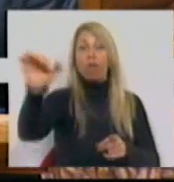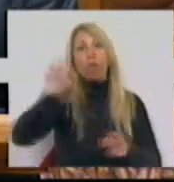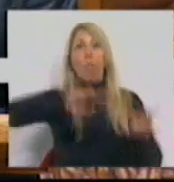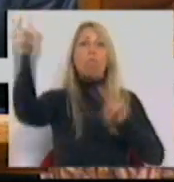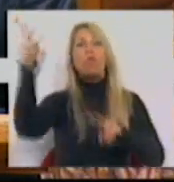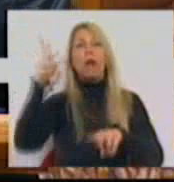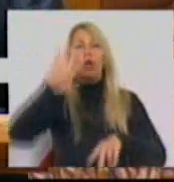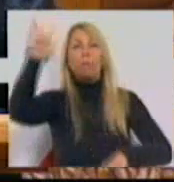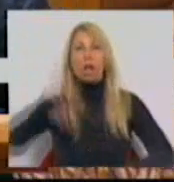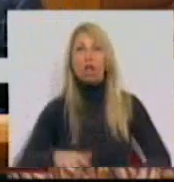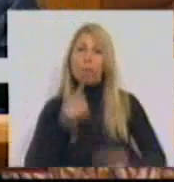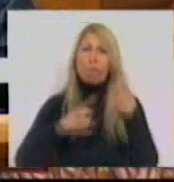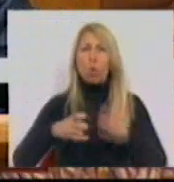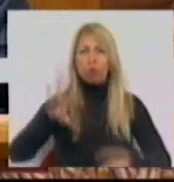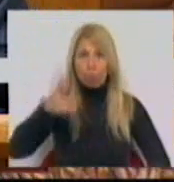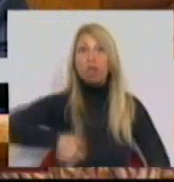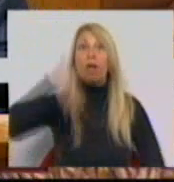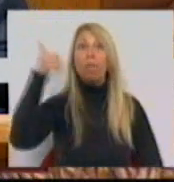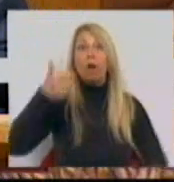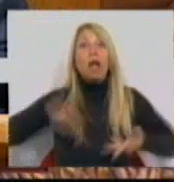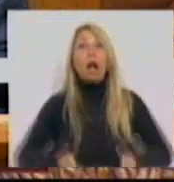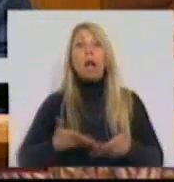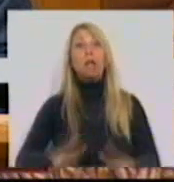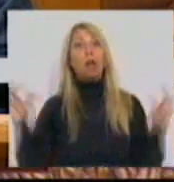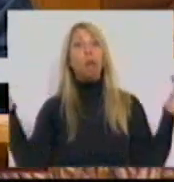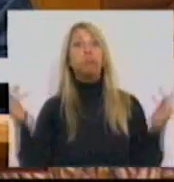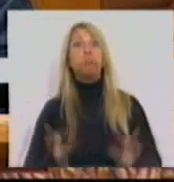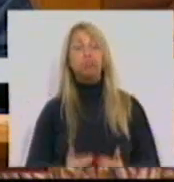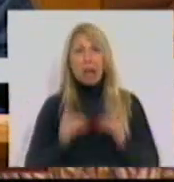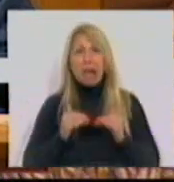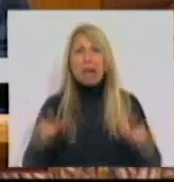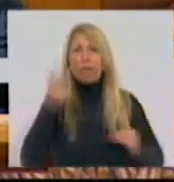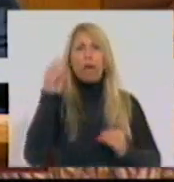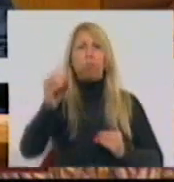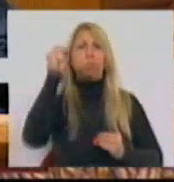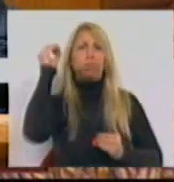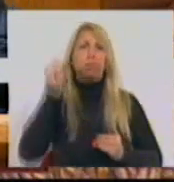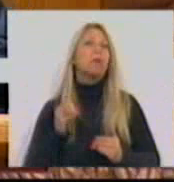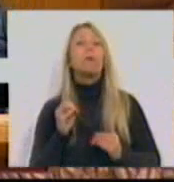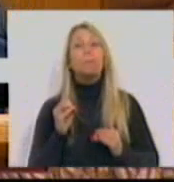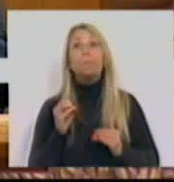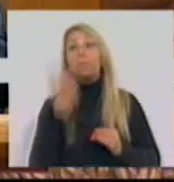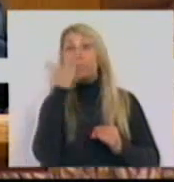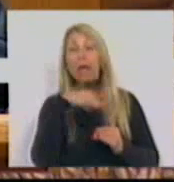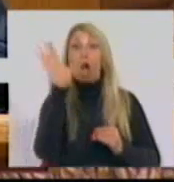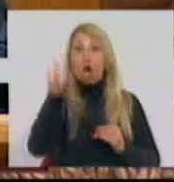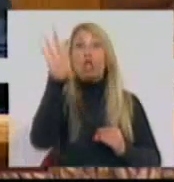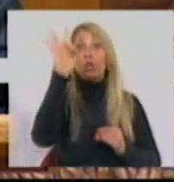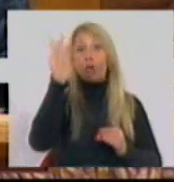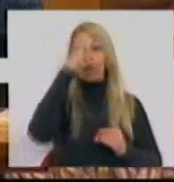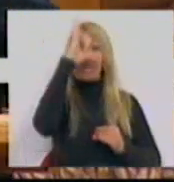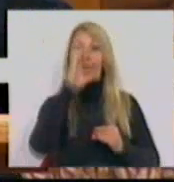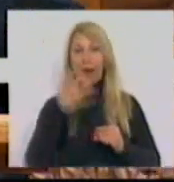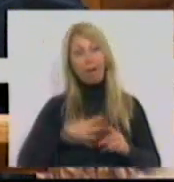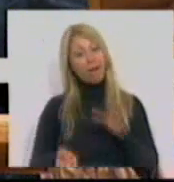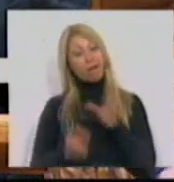está melhor. A natalidade diminuiu para níveis nunca atingidos. E se a solução do Primeiro-Ministro é criar